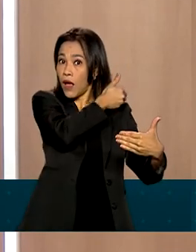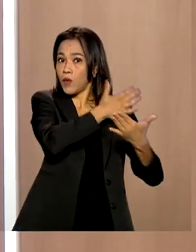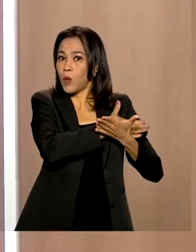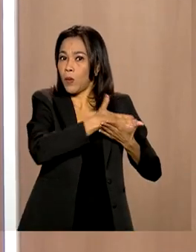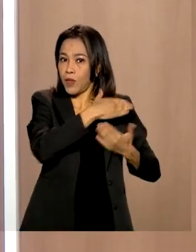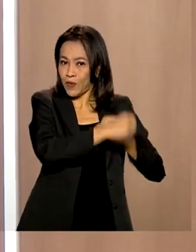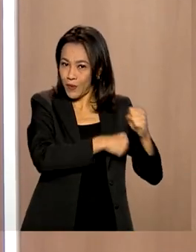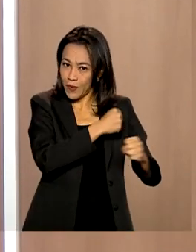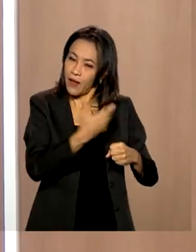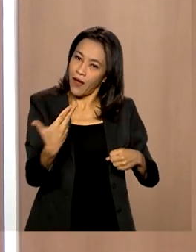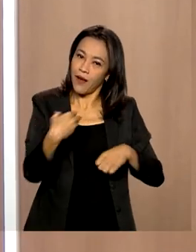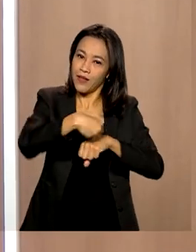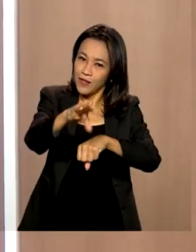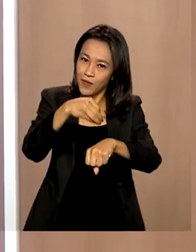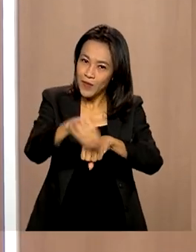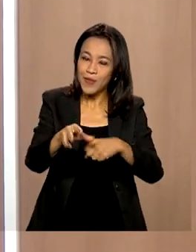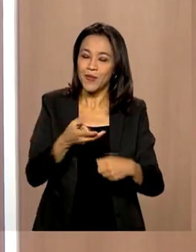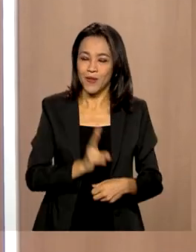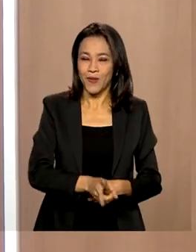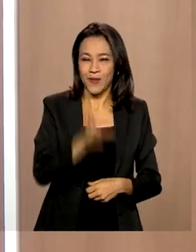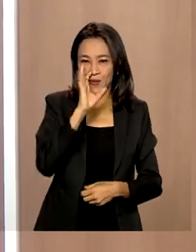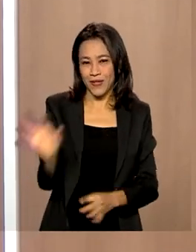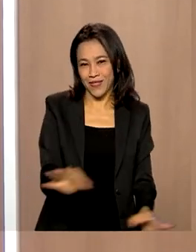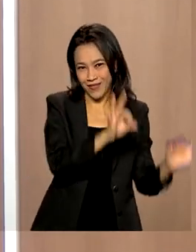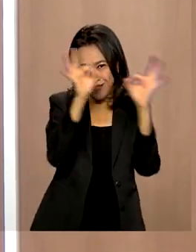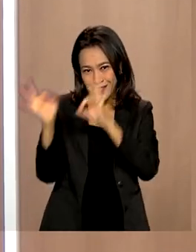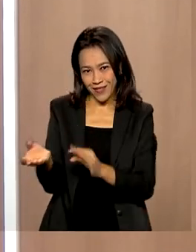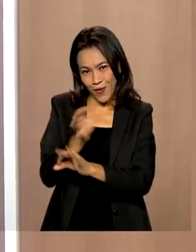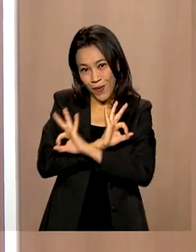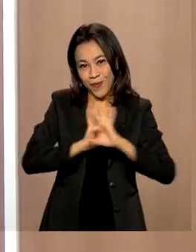informação que nós tínhamos para você hoje. Continue conosco. Tenha um ótimo dia.